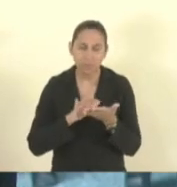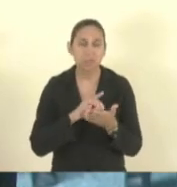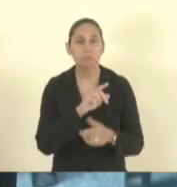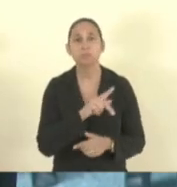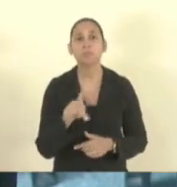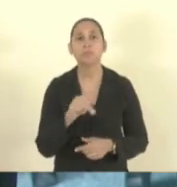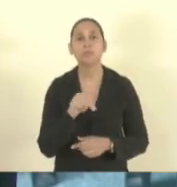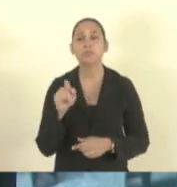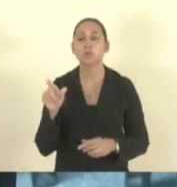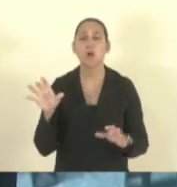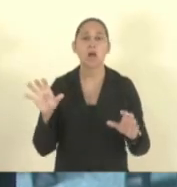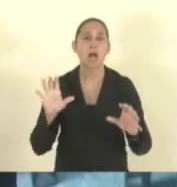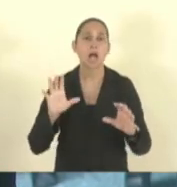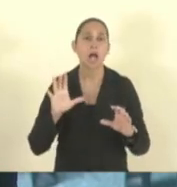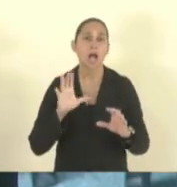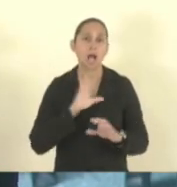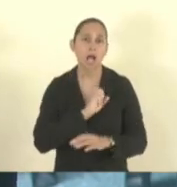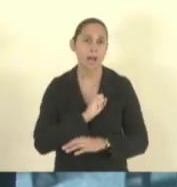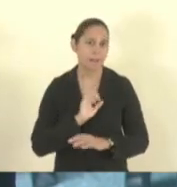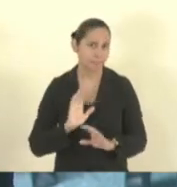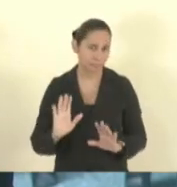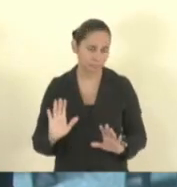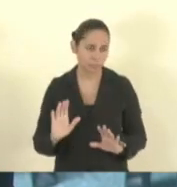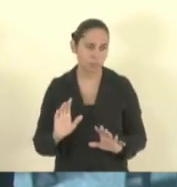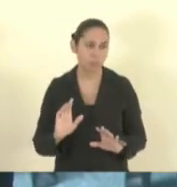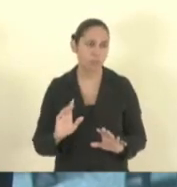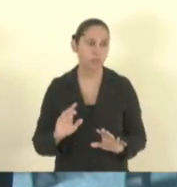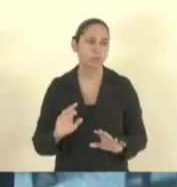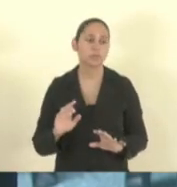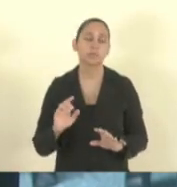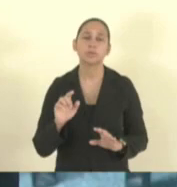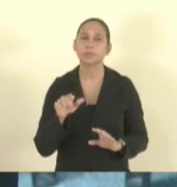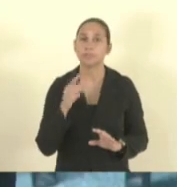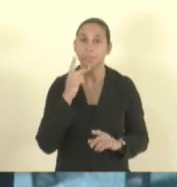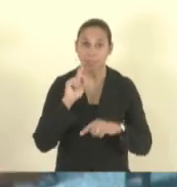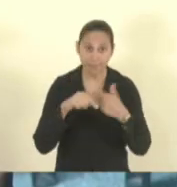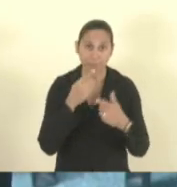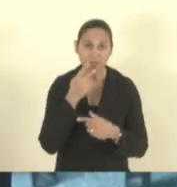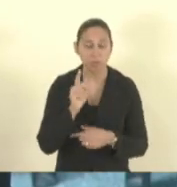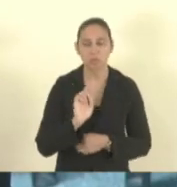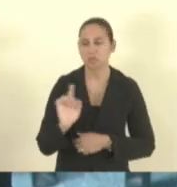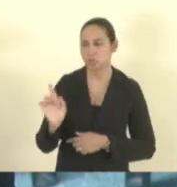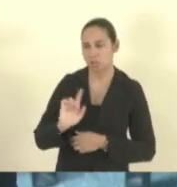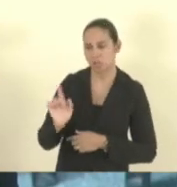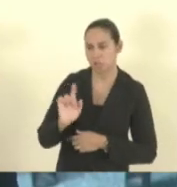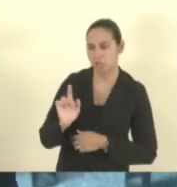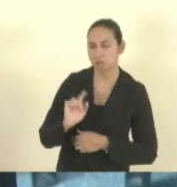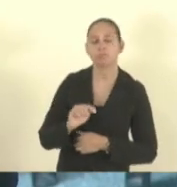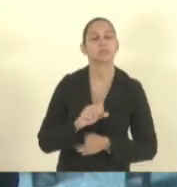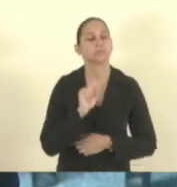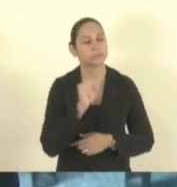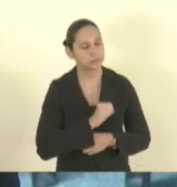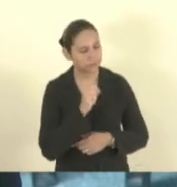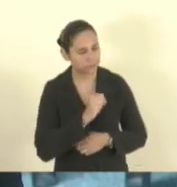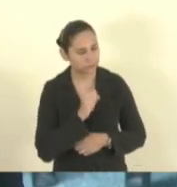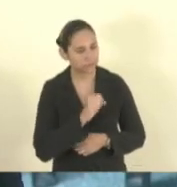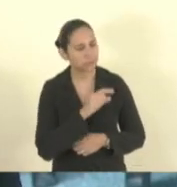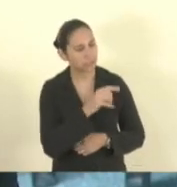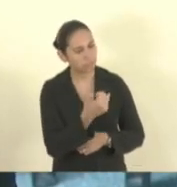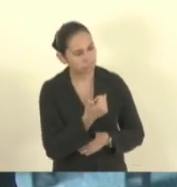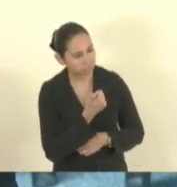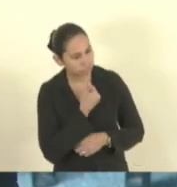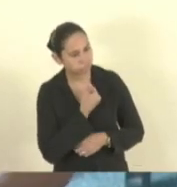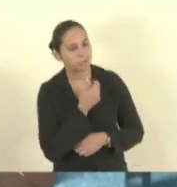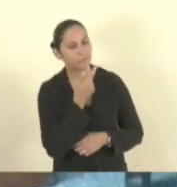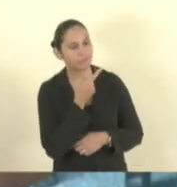uma maravilha aí depois negar quiseram ainda negar para a gente não mãezinha ele não ficou com o celular ele contou ele é verbal